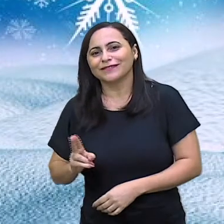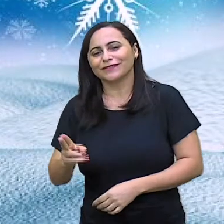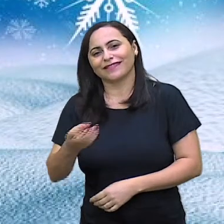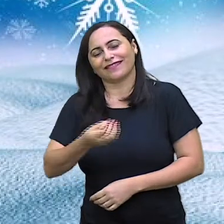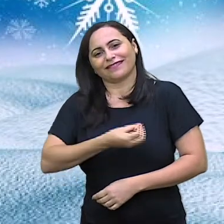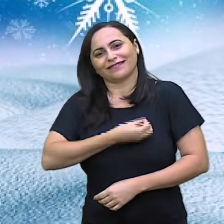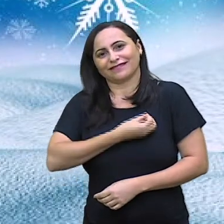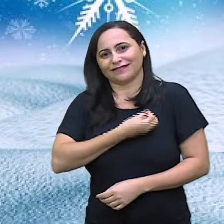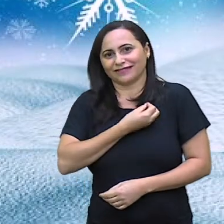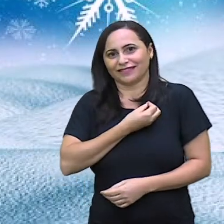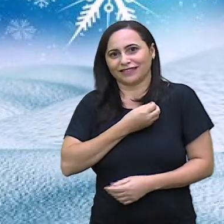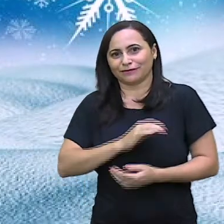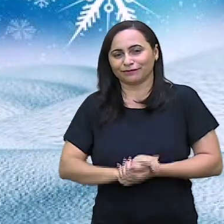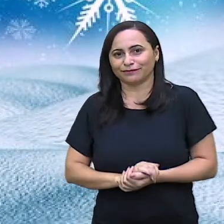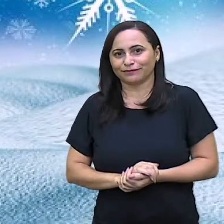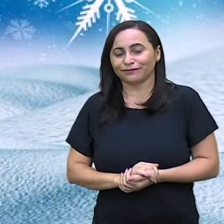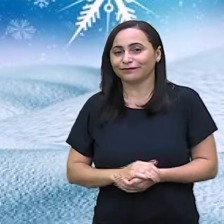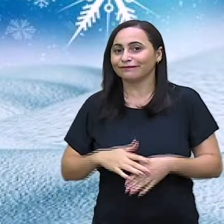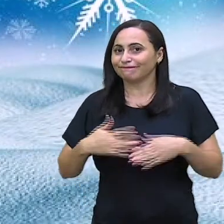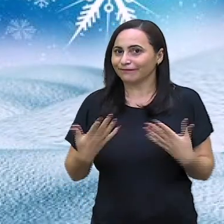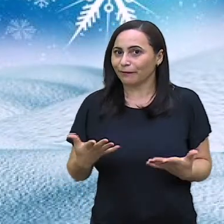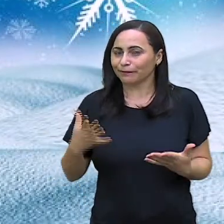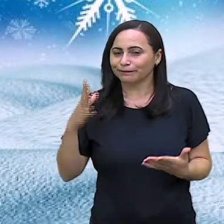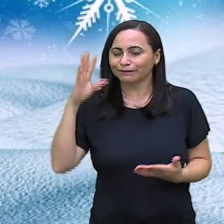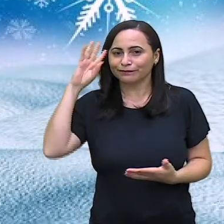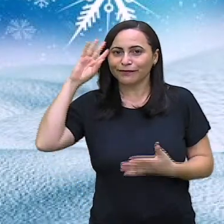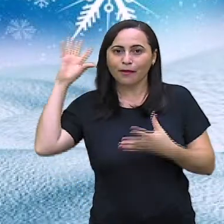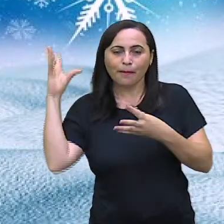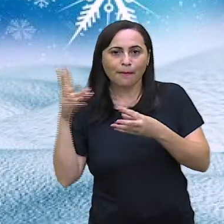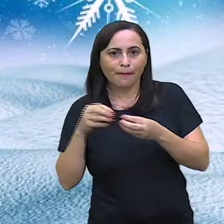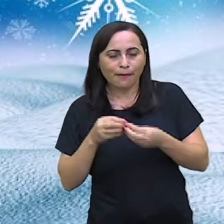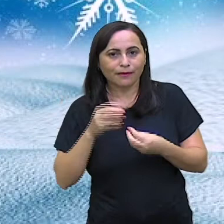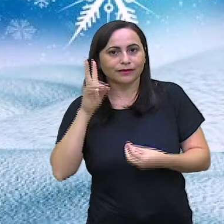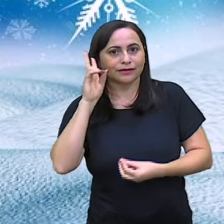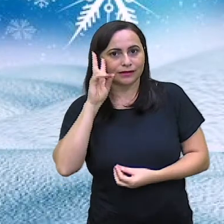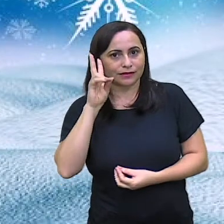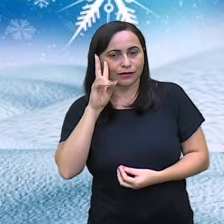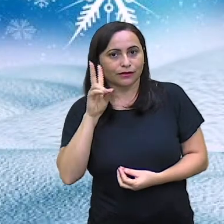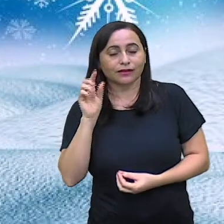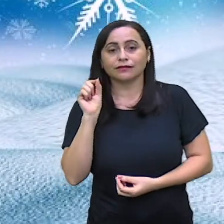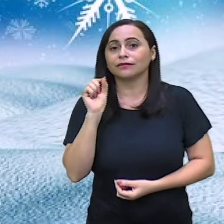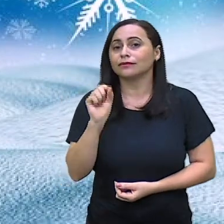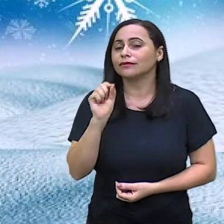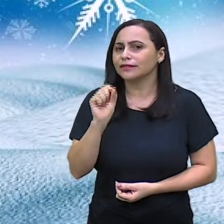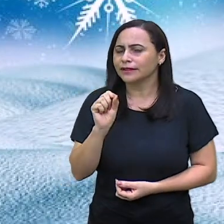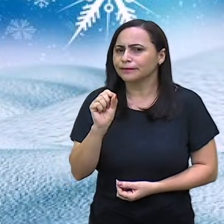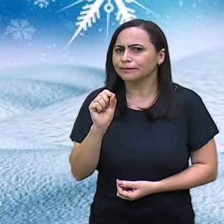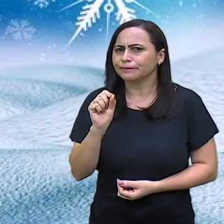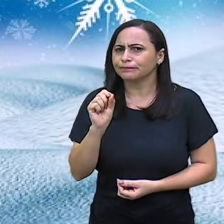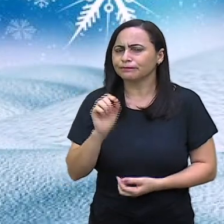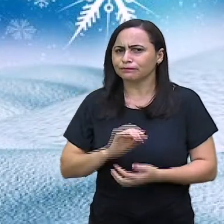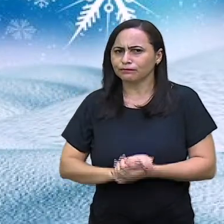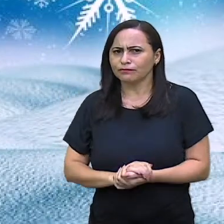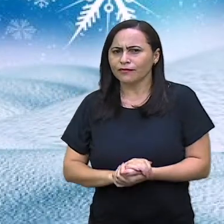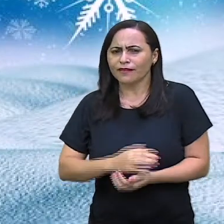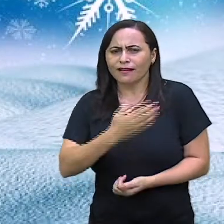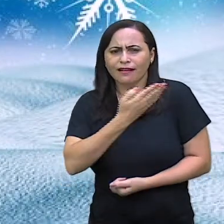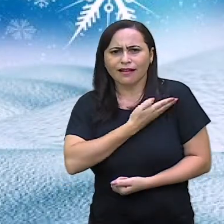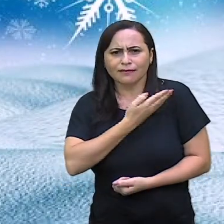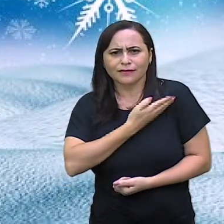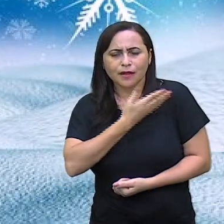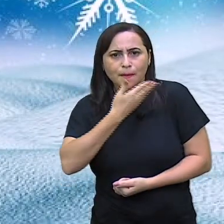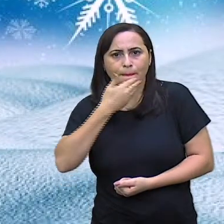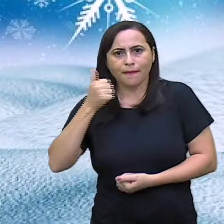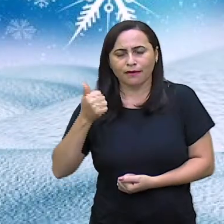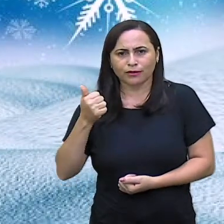E a moral da história é, o melhor relacionamento não é aquele que une pessoas